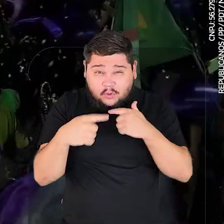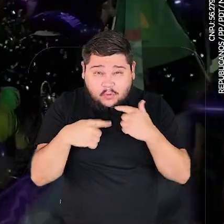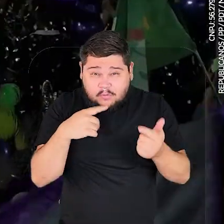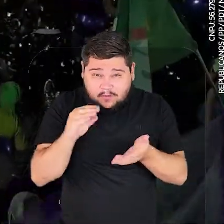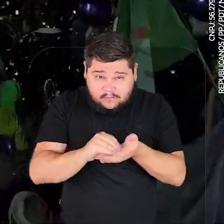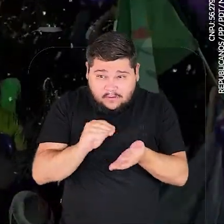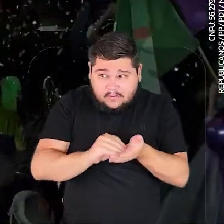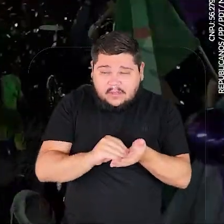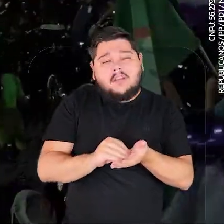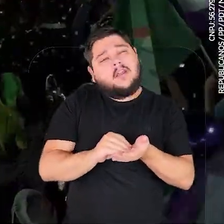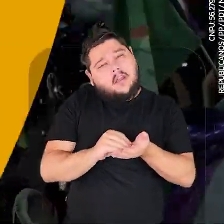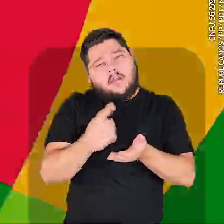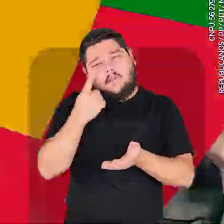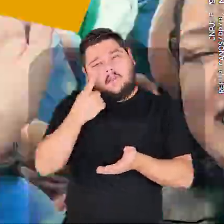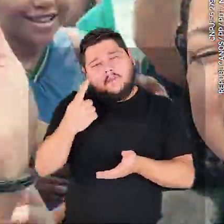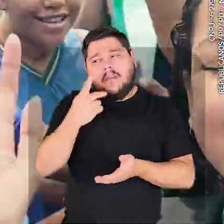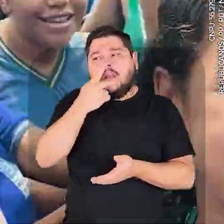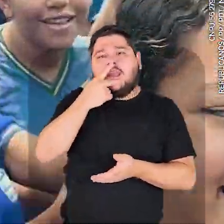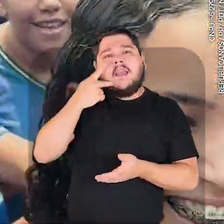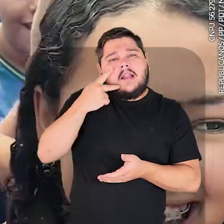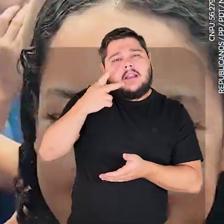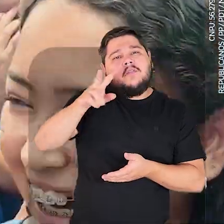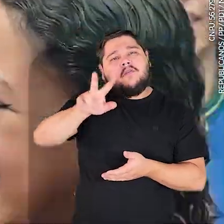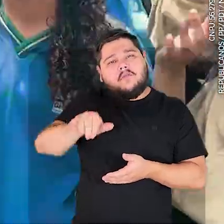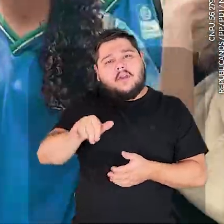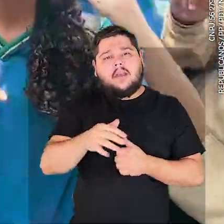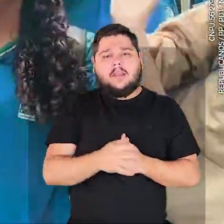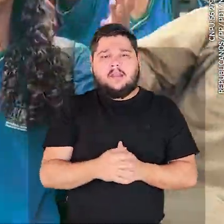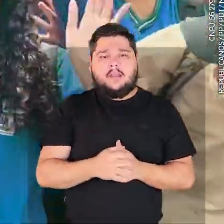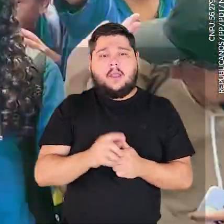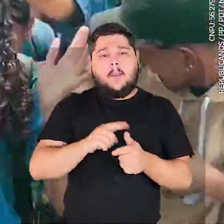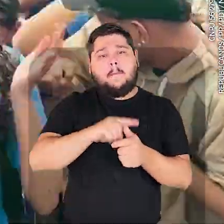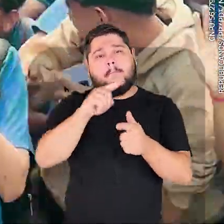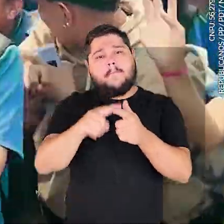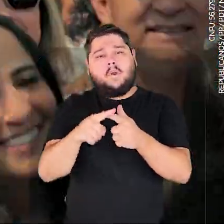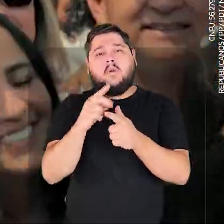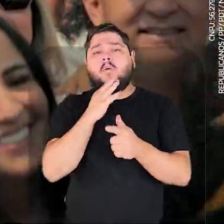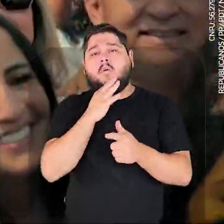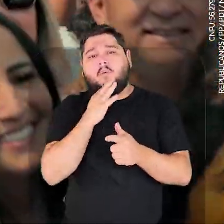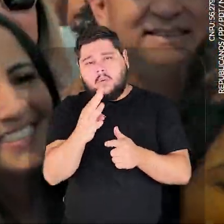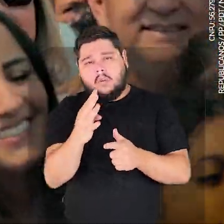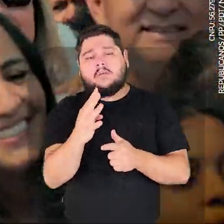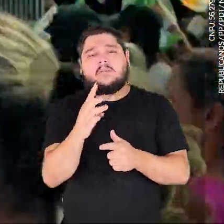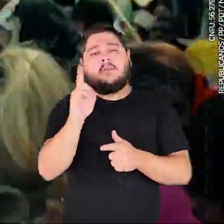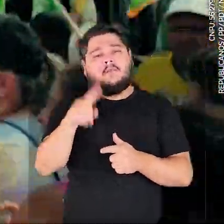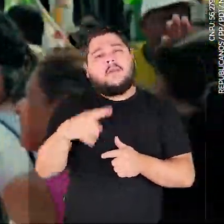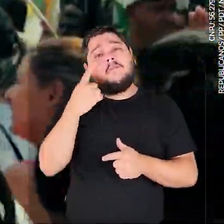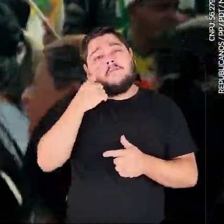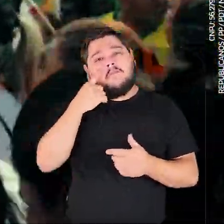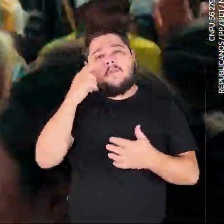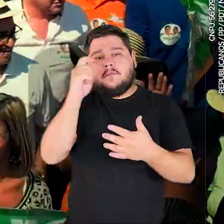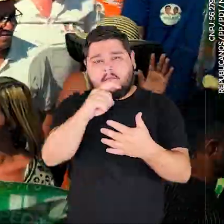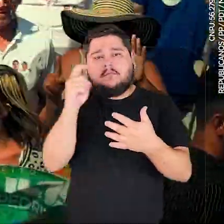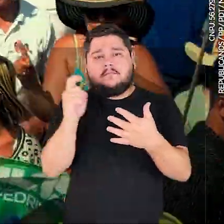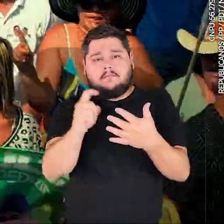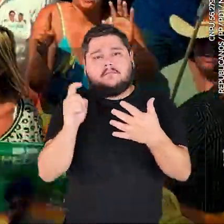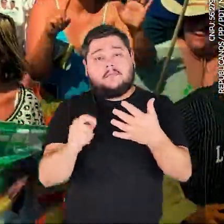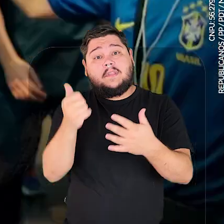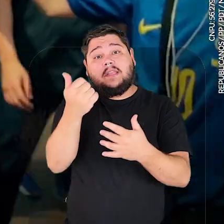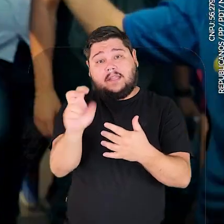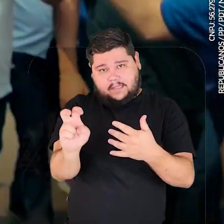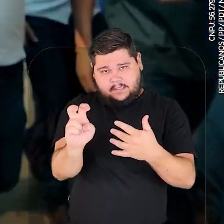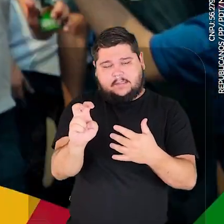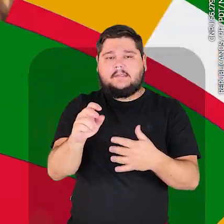15 e confirma. E para você que ainda está em dúvida, olha só o que Calil Baracate vai fazer nos